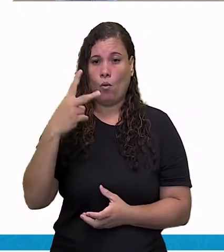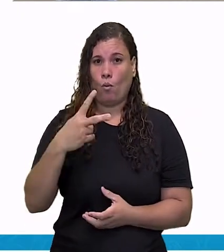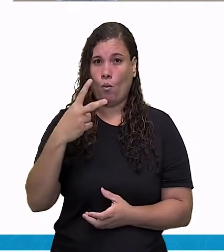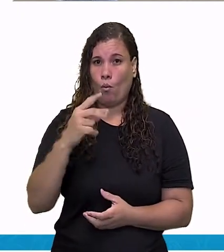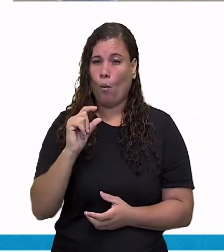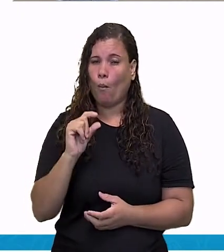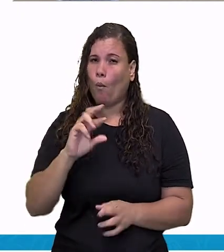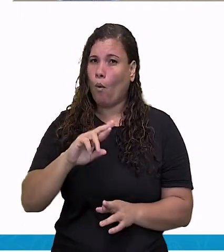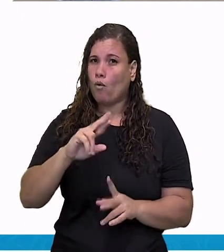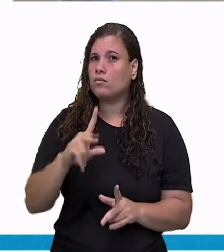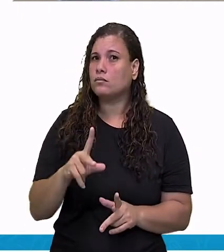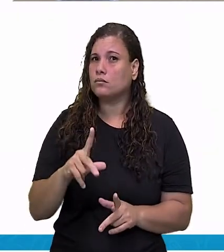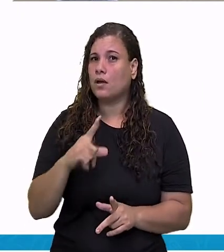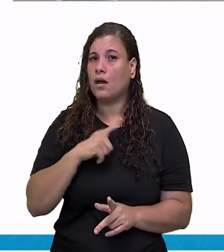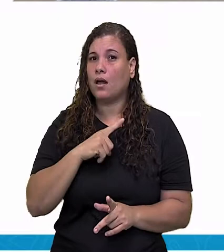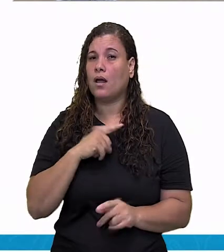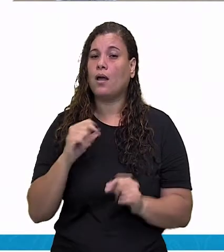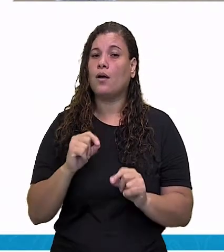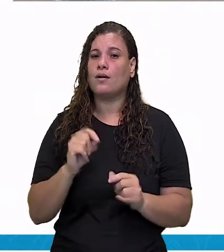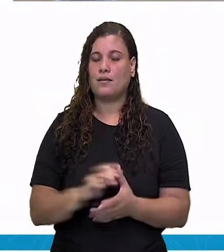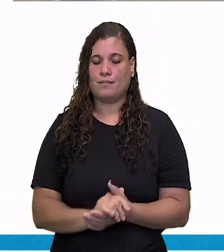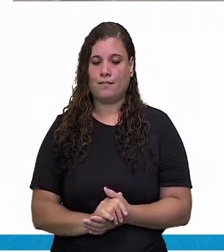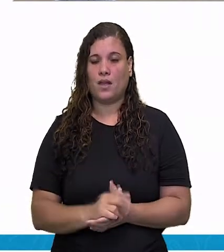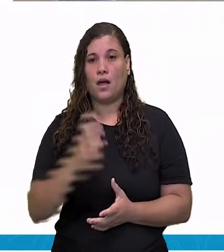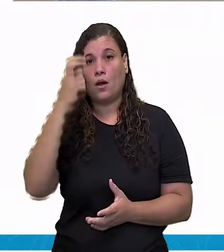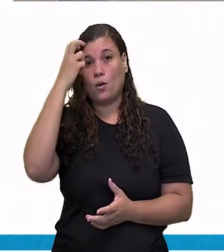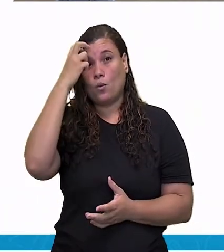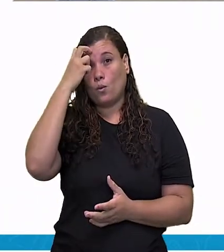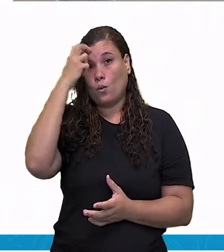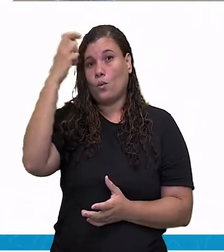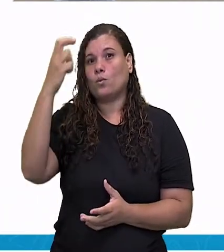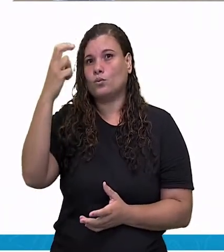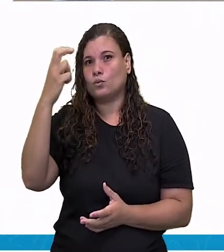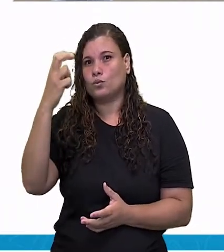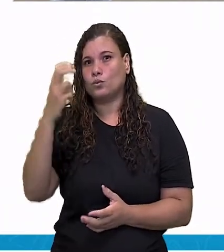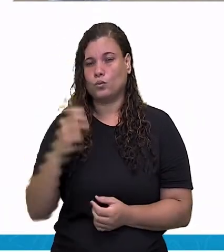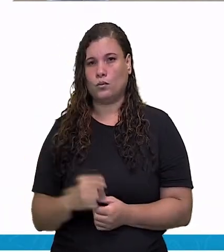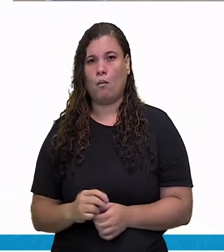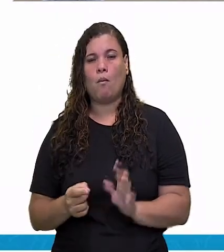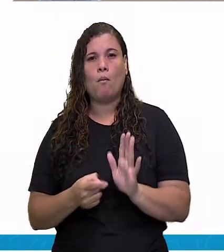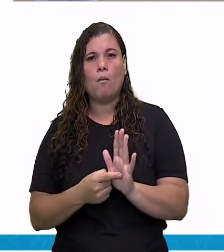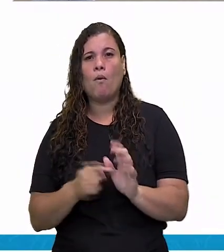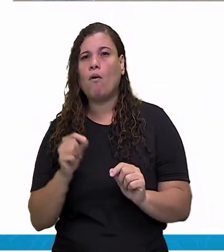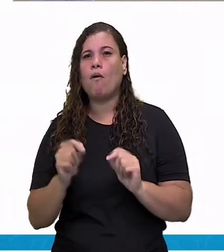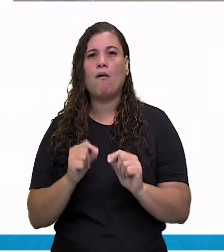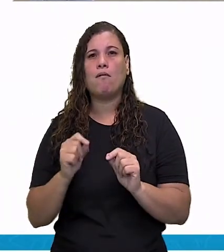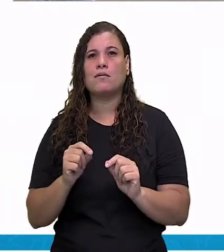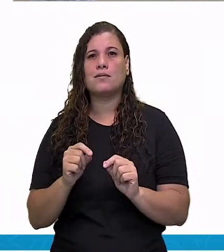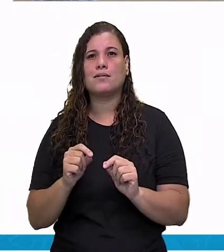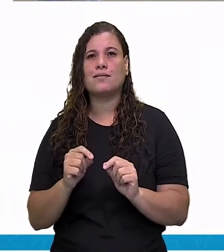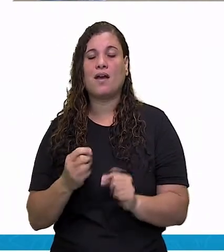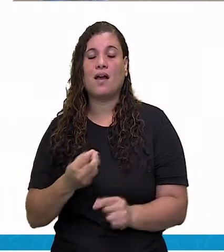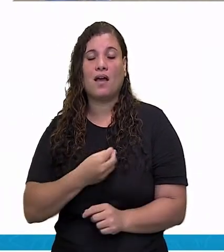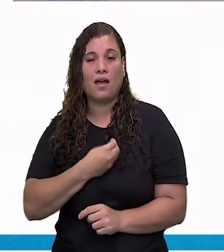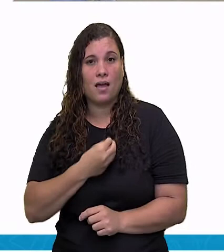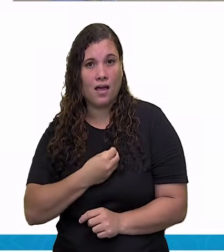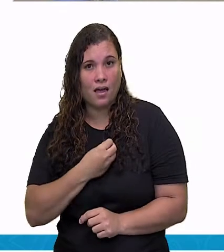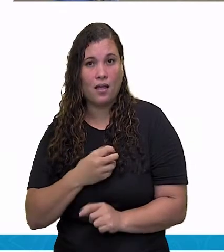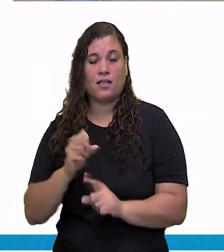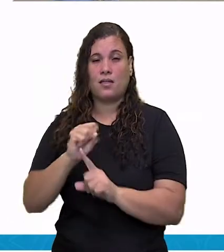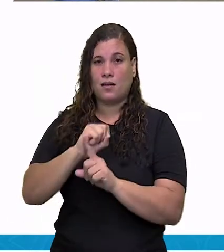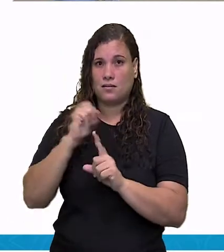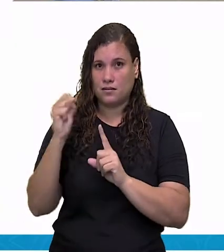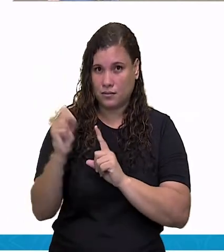várias situações de vivência social, material. Por exemplo, o que é um patrimônio histórico